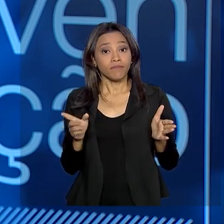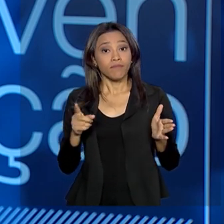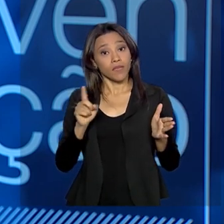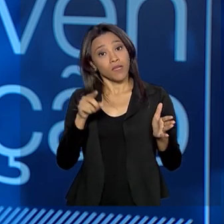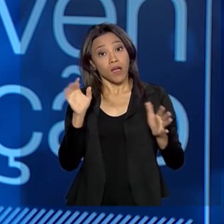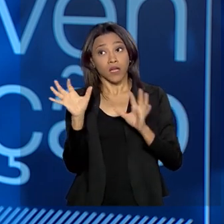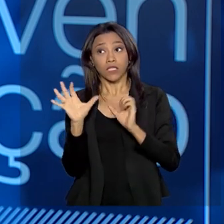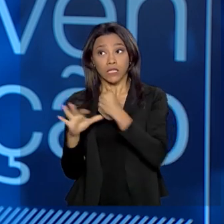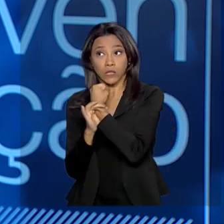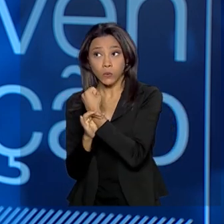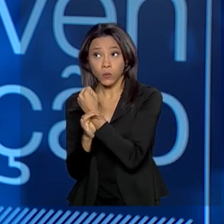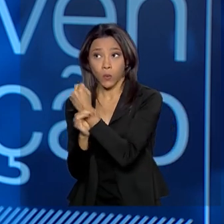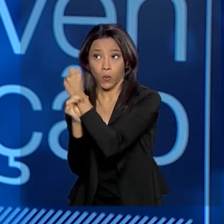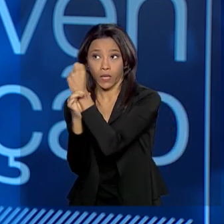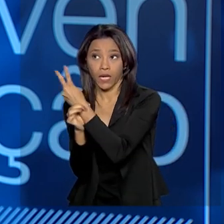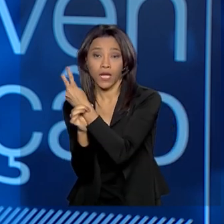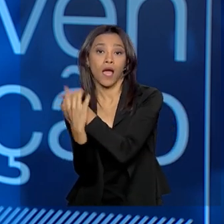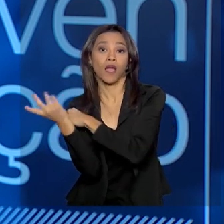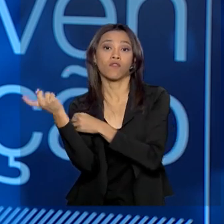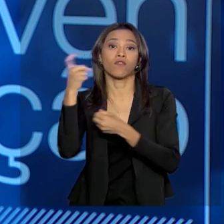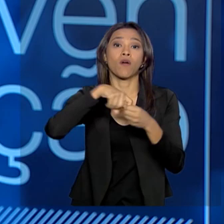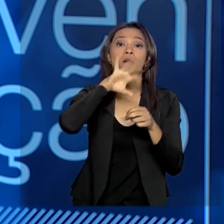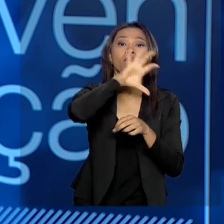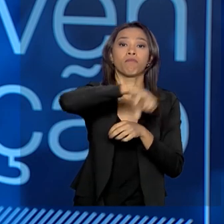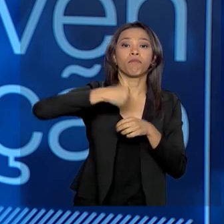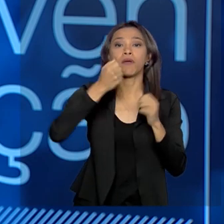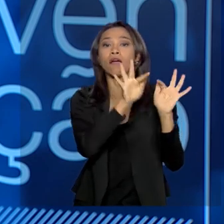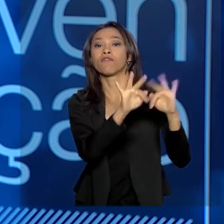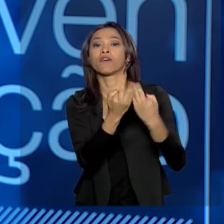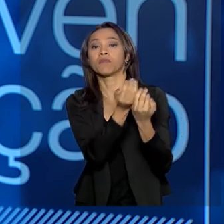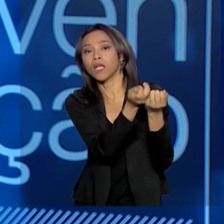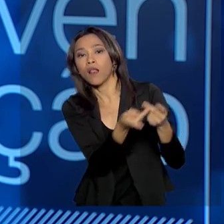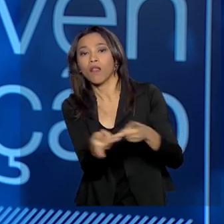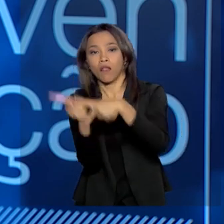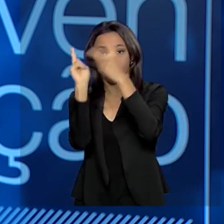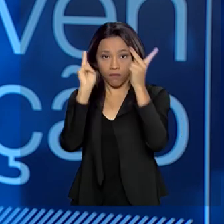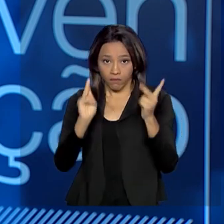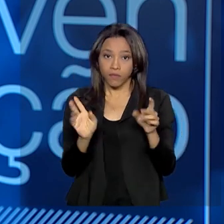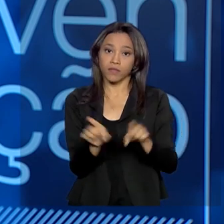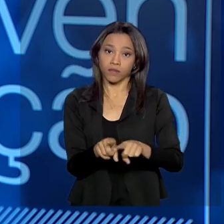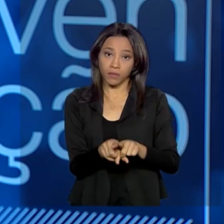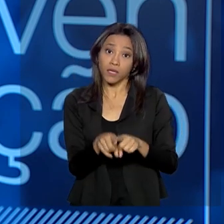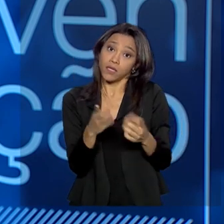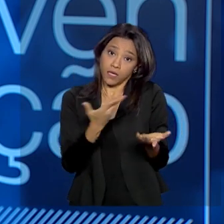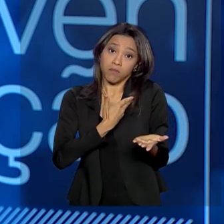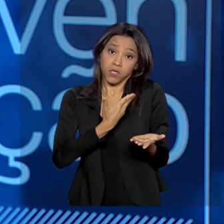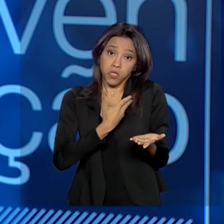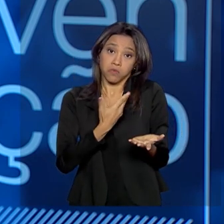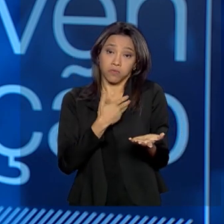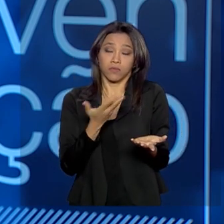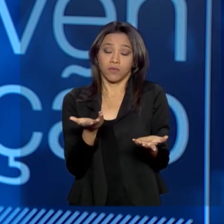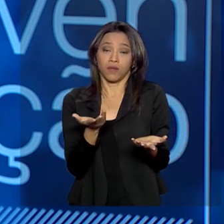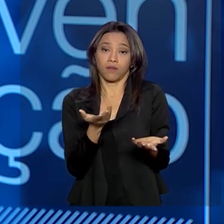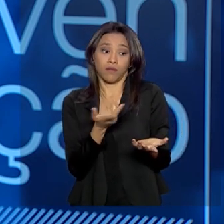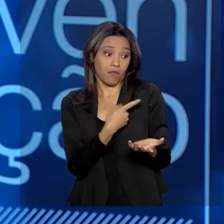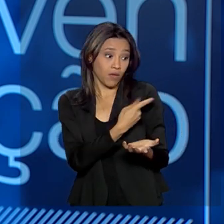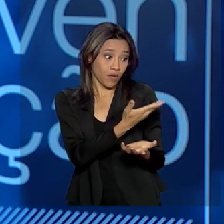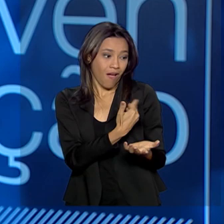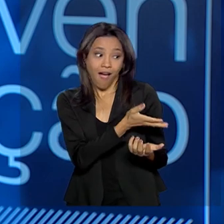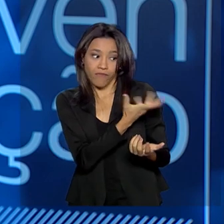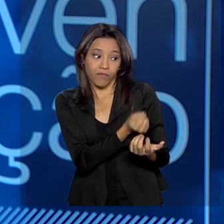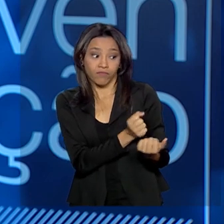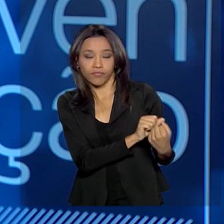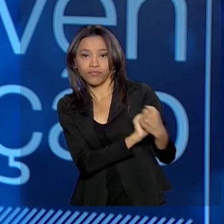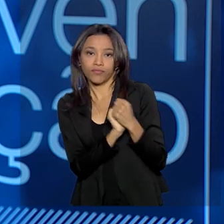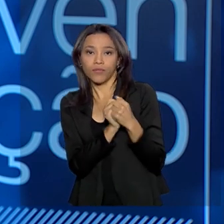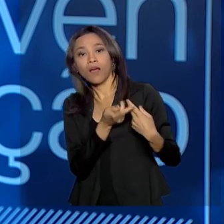família. E muitas vezes, não só a sua família, mas seu círculo de amizades, que também